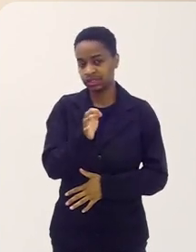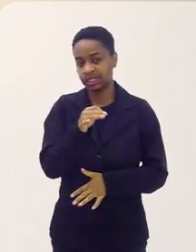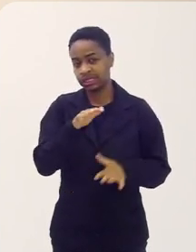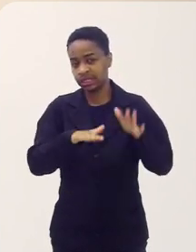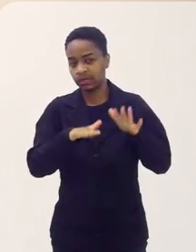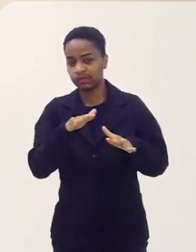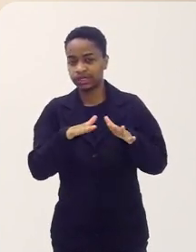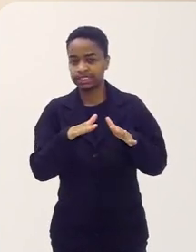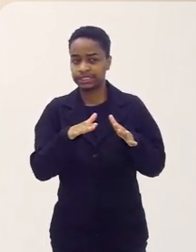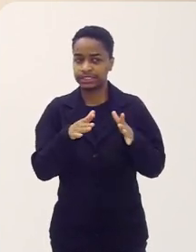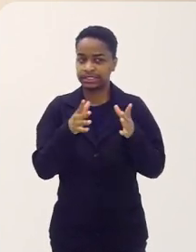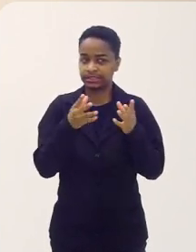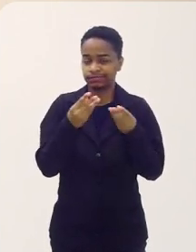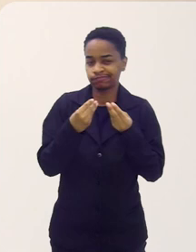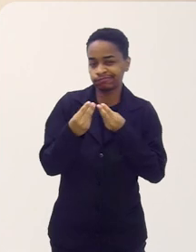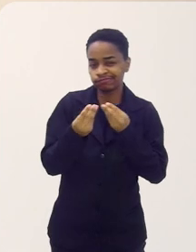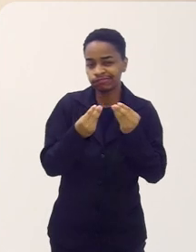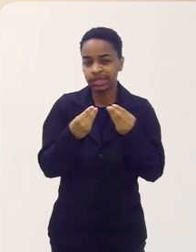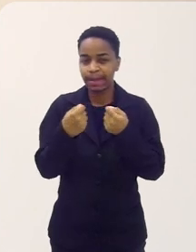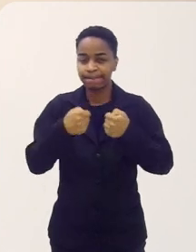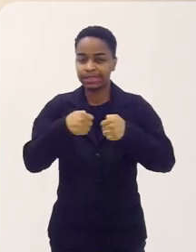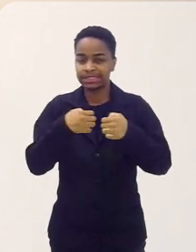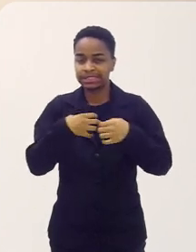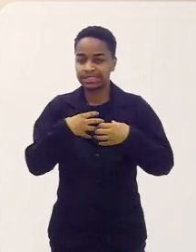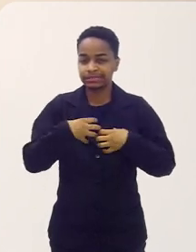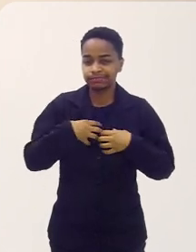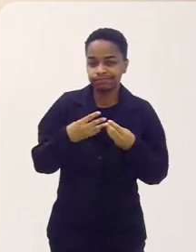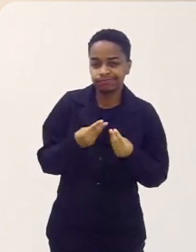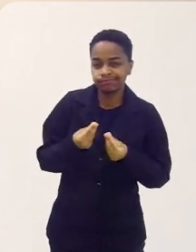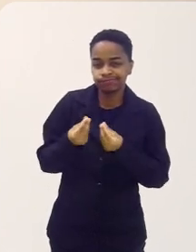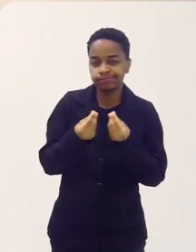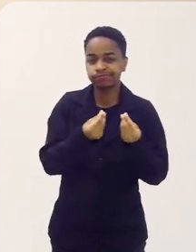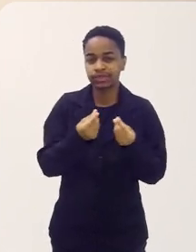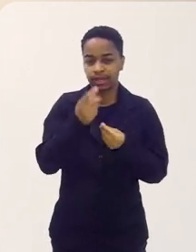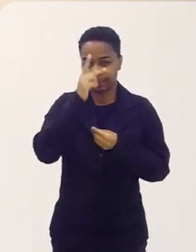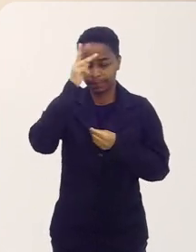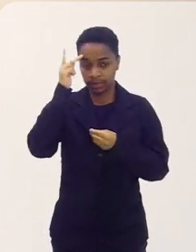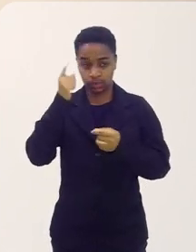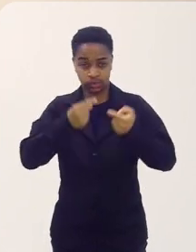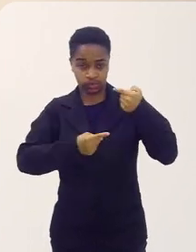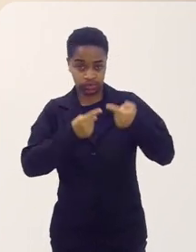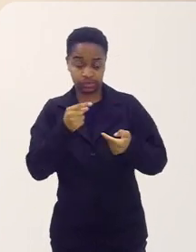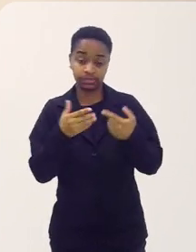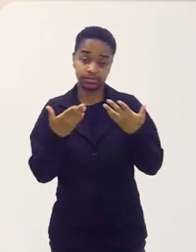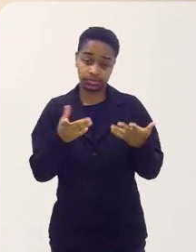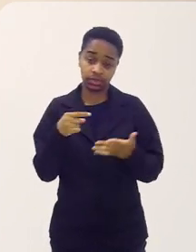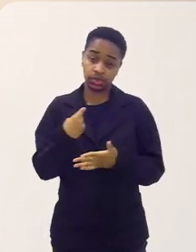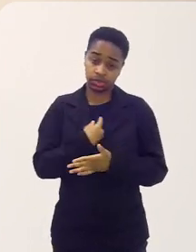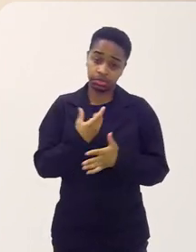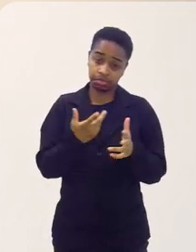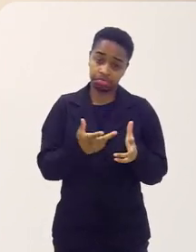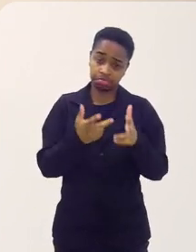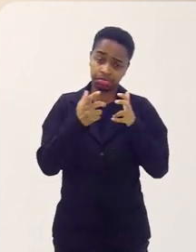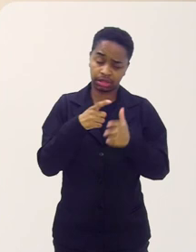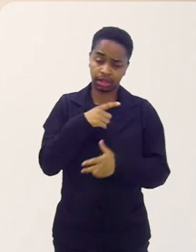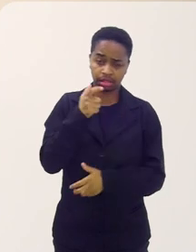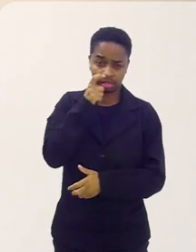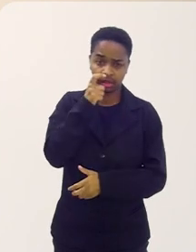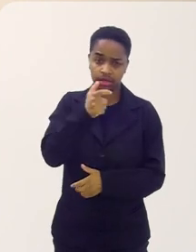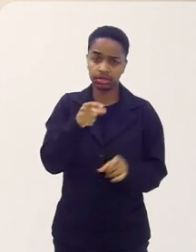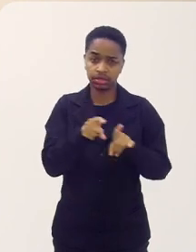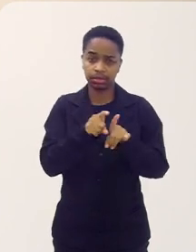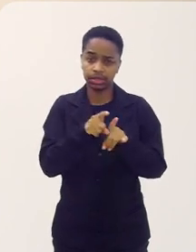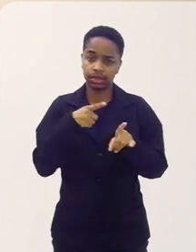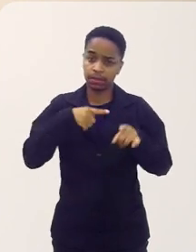é um assunto delicado, que demanda uma certa sensibilidade da pessoa que vai abordar, né? Então, nós vimos isso com grande interesse